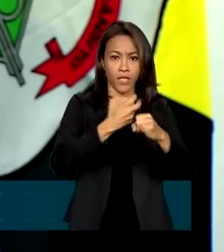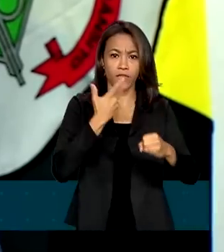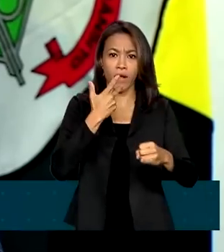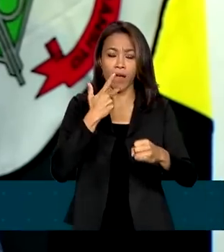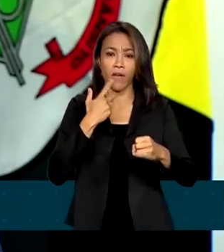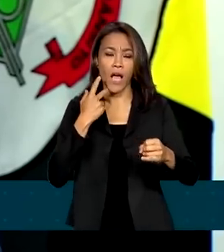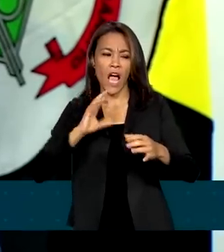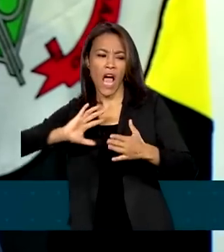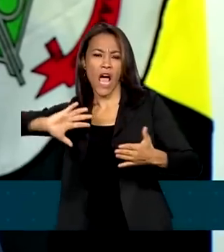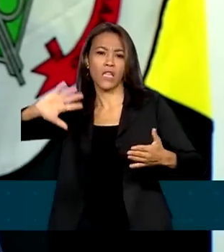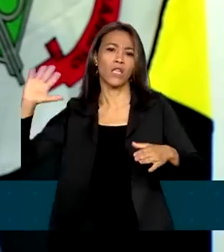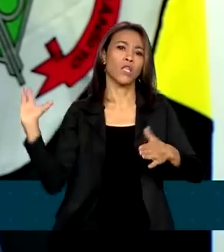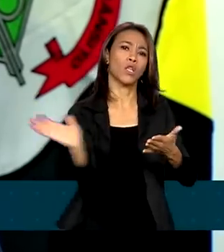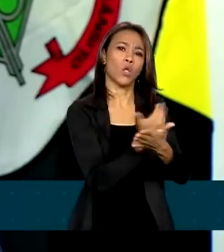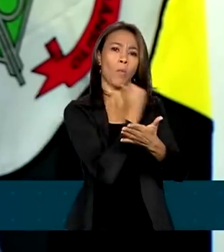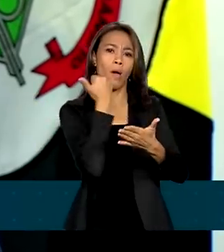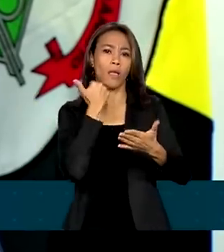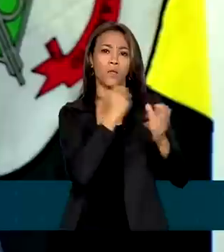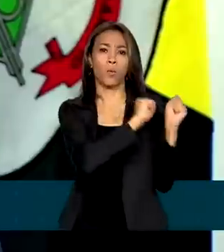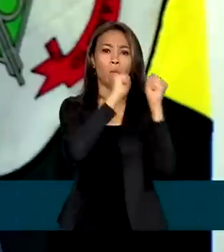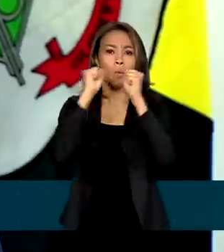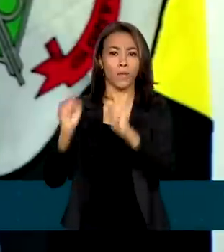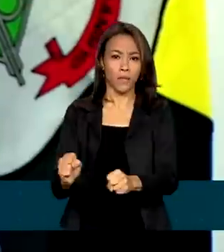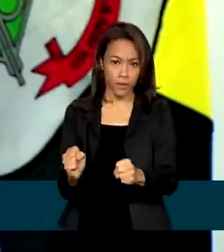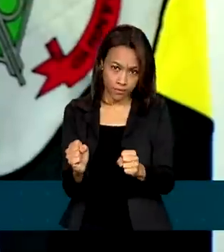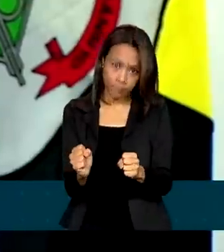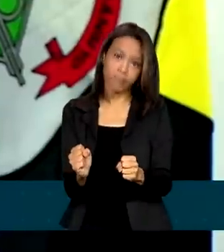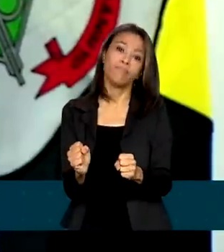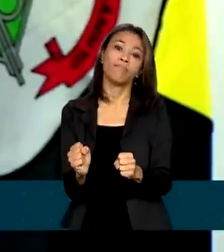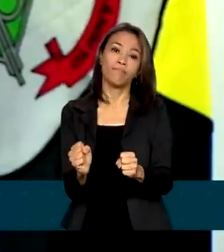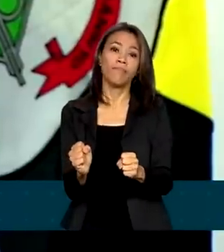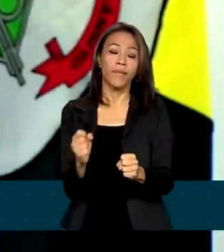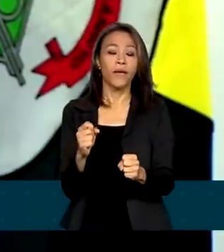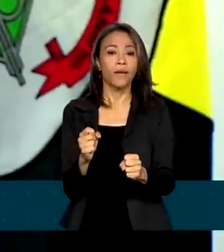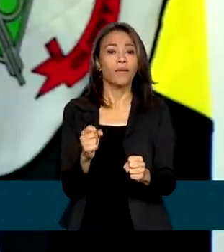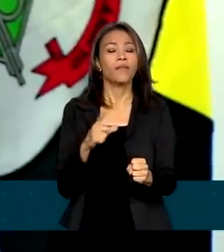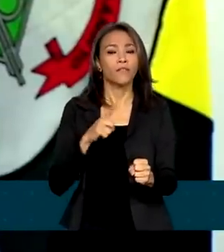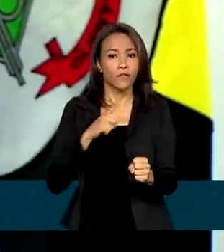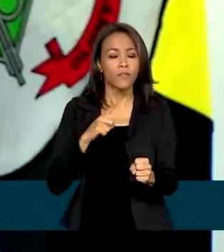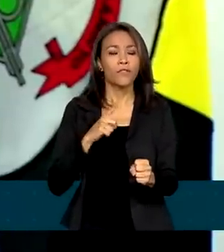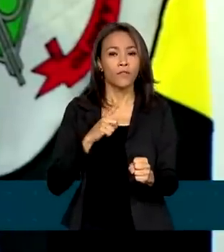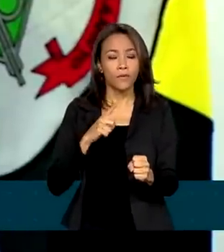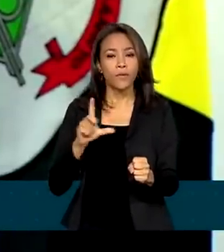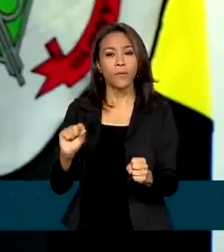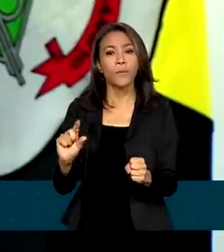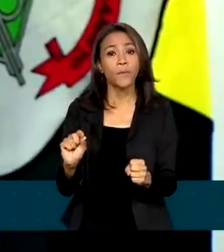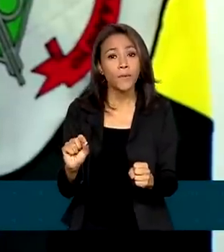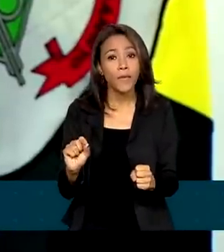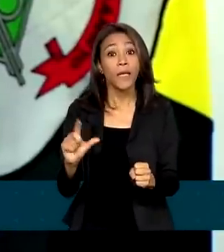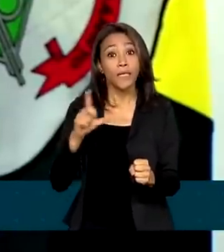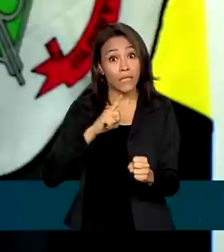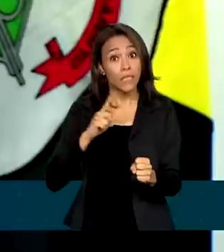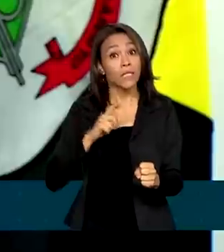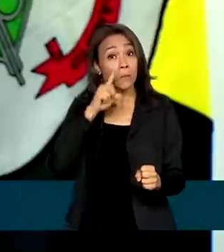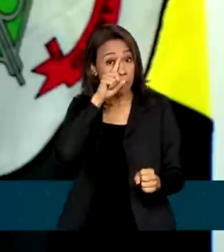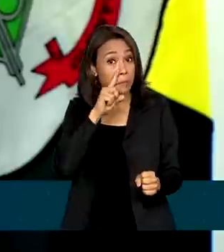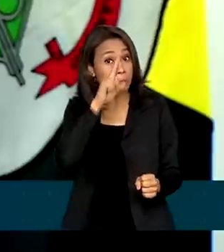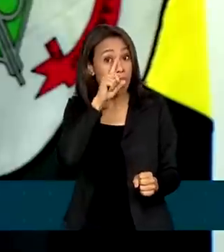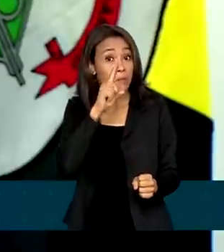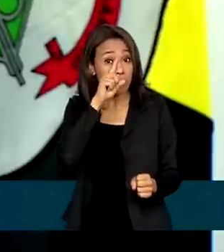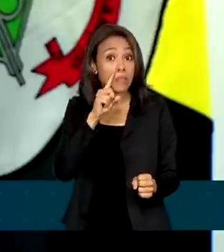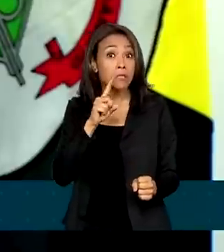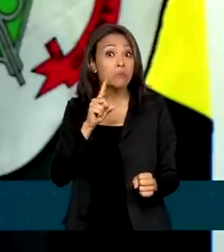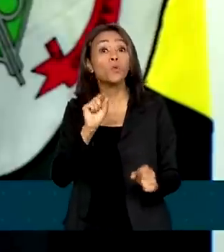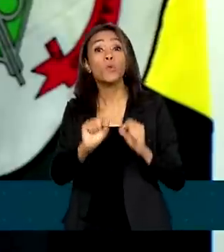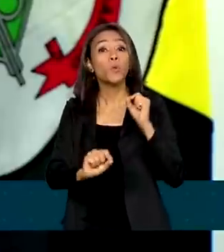a manifestação que era convocada como tomada do poder, previa, inclusive existia ameaça concreta de